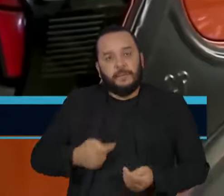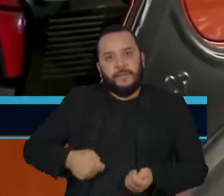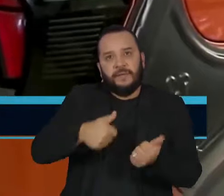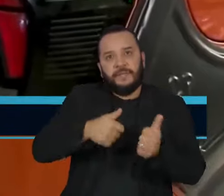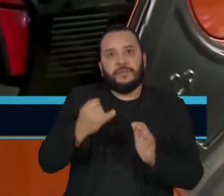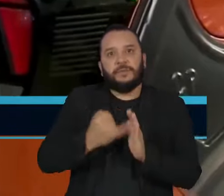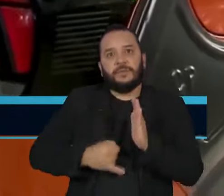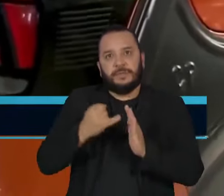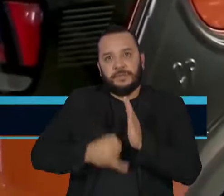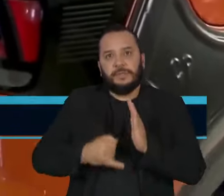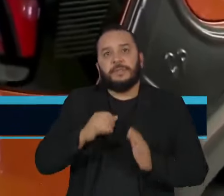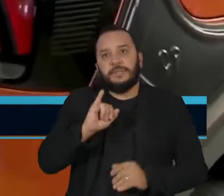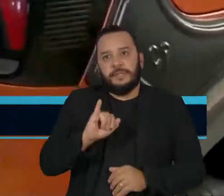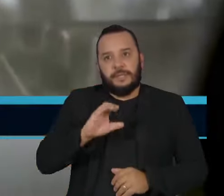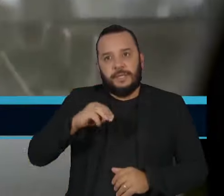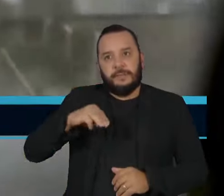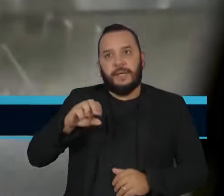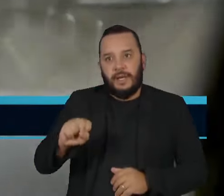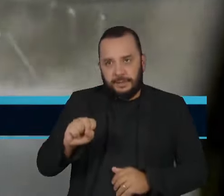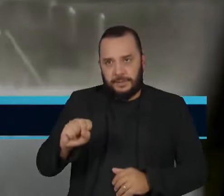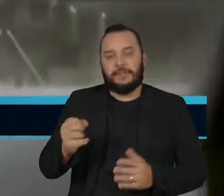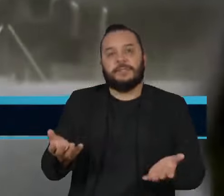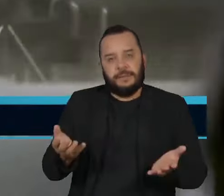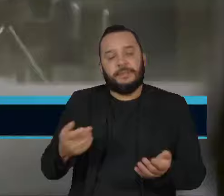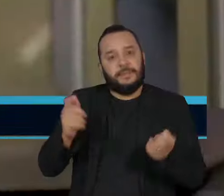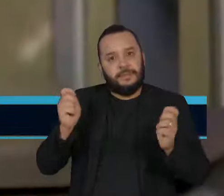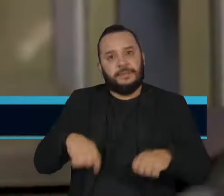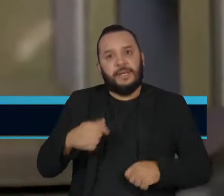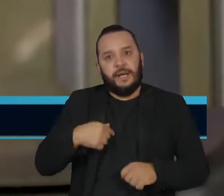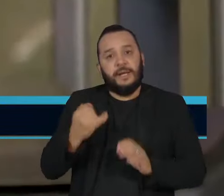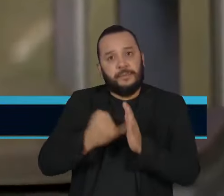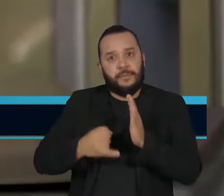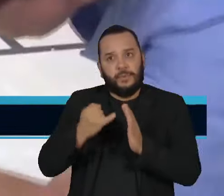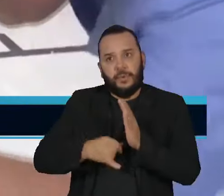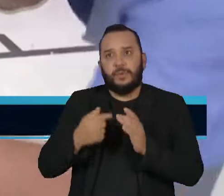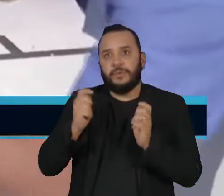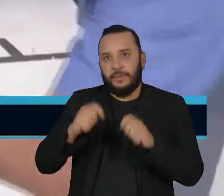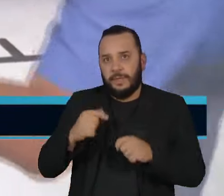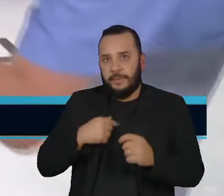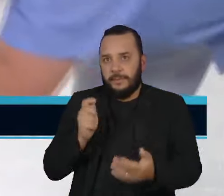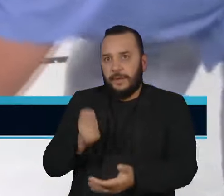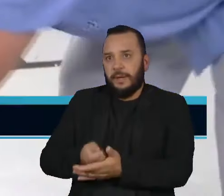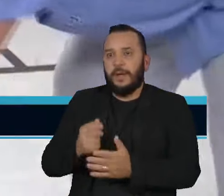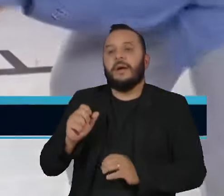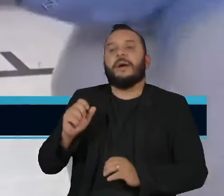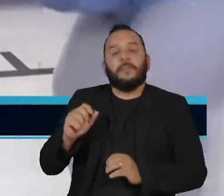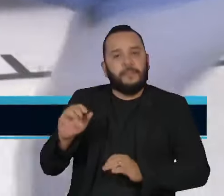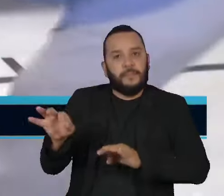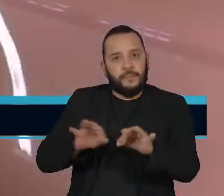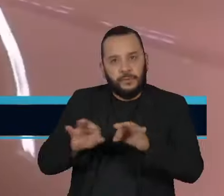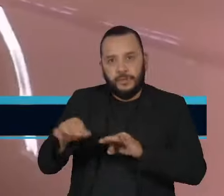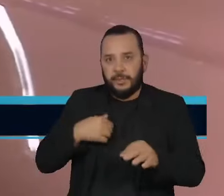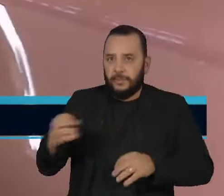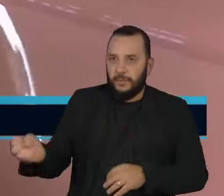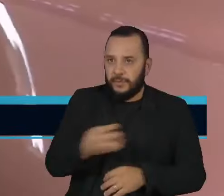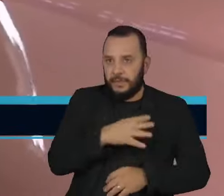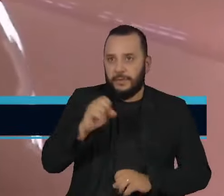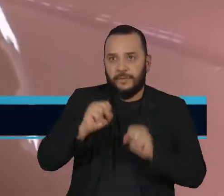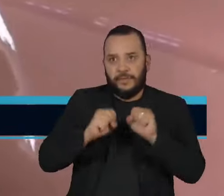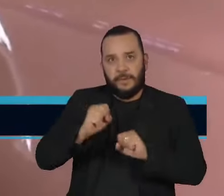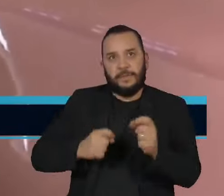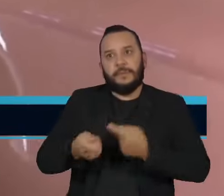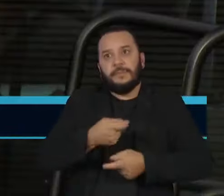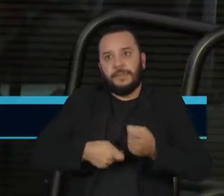programa Proveículo. A iniciativa permite a utilização do imposto para custear projetos de modernização e ampliação de